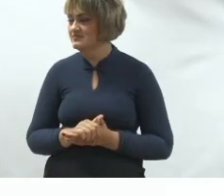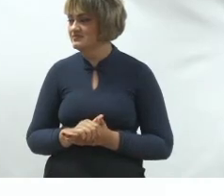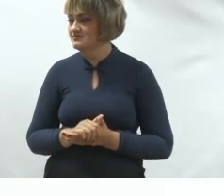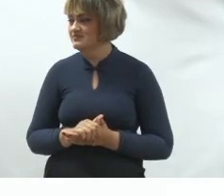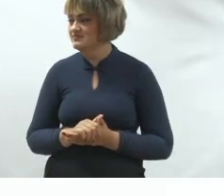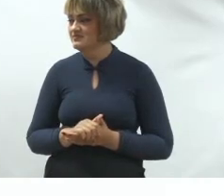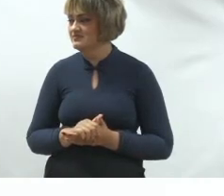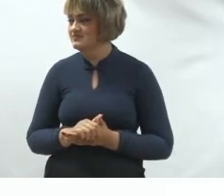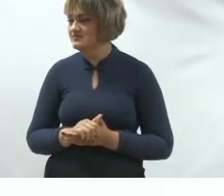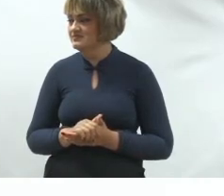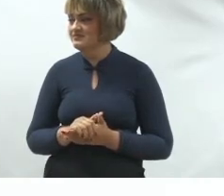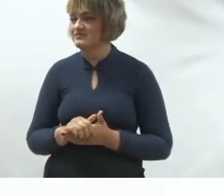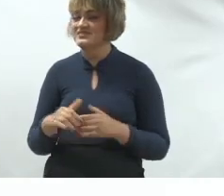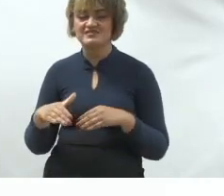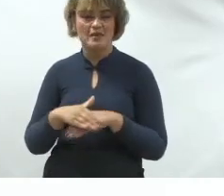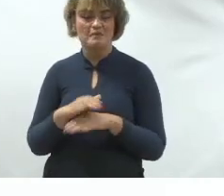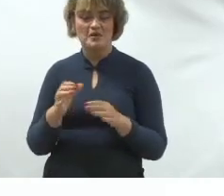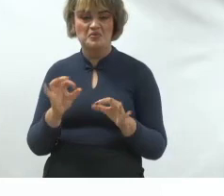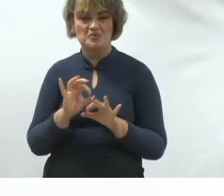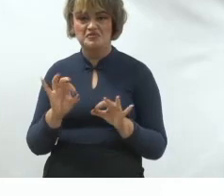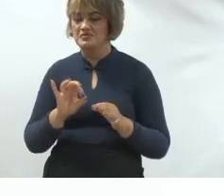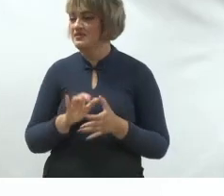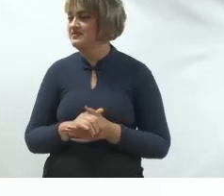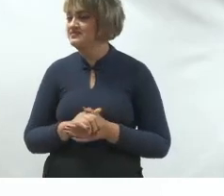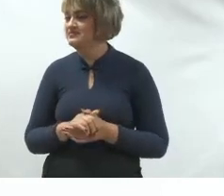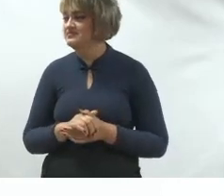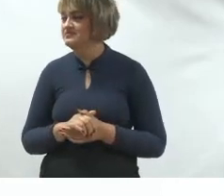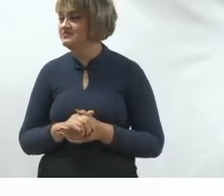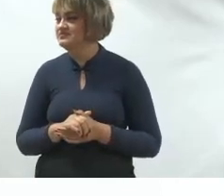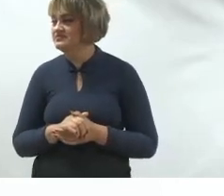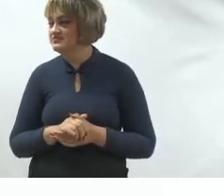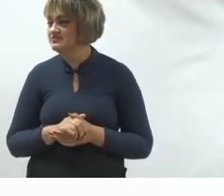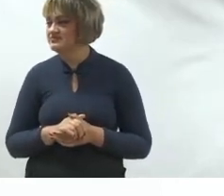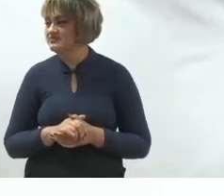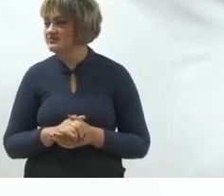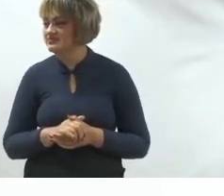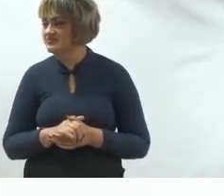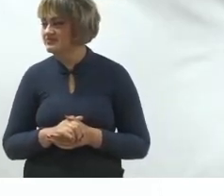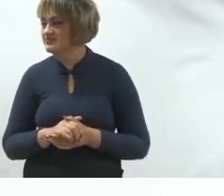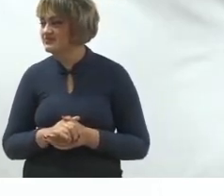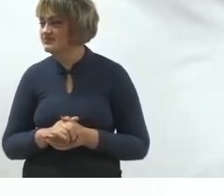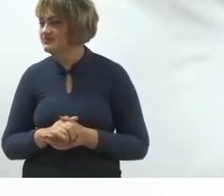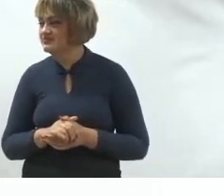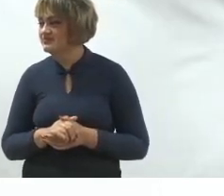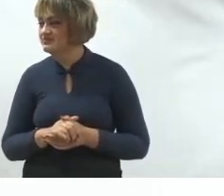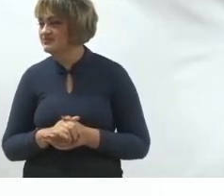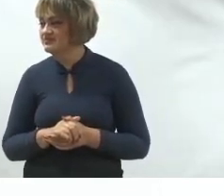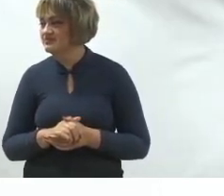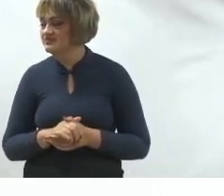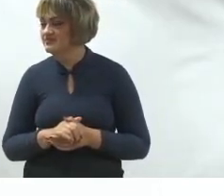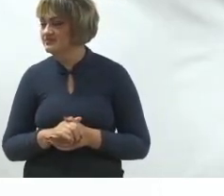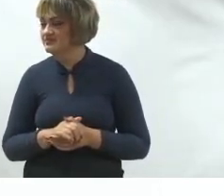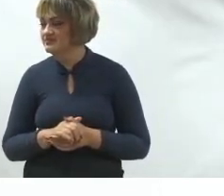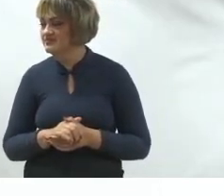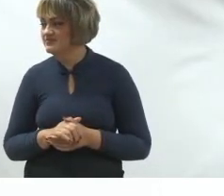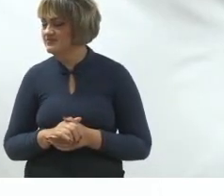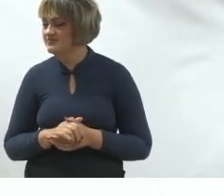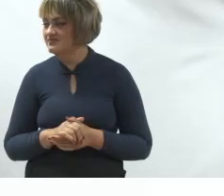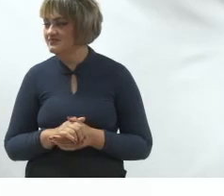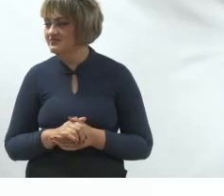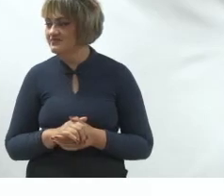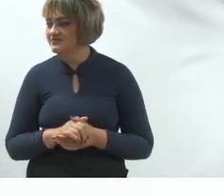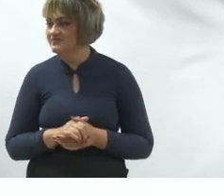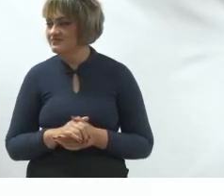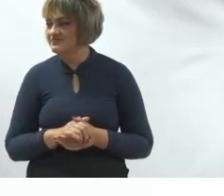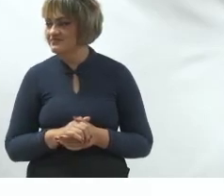por que você está chorando? Estou apaixonada com a canetinha, vou dormir de conchinha com a canetinha. Minimalista, olha isso. E essa